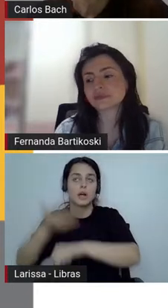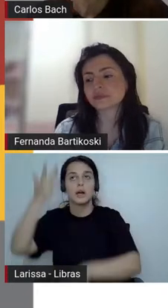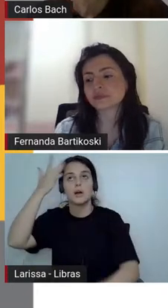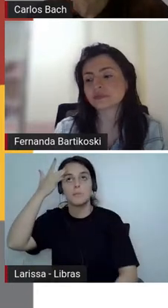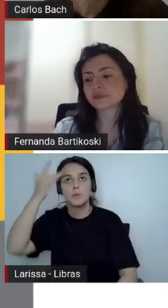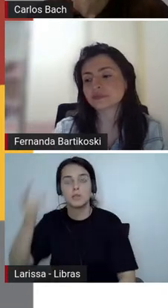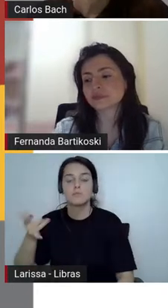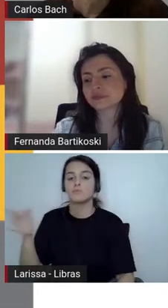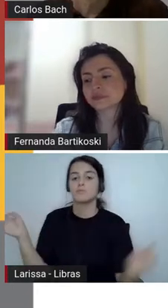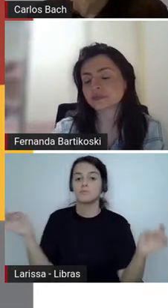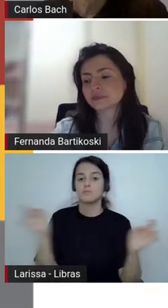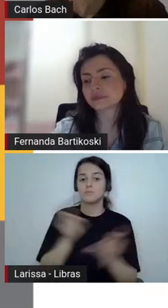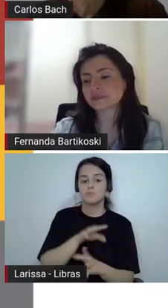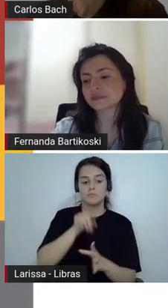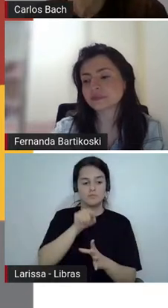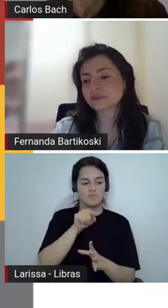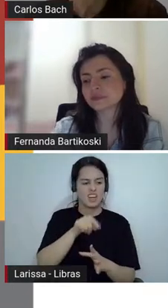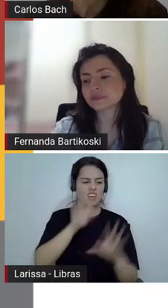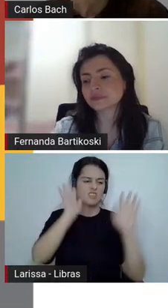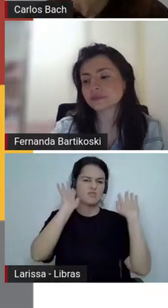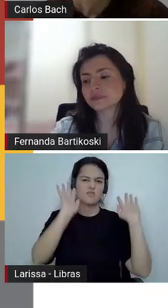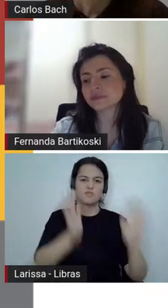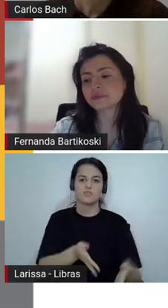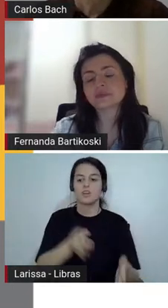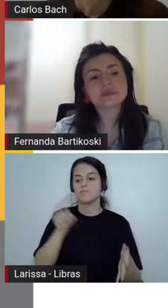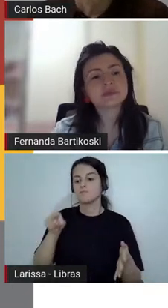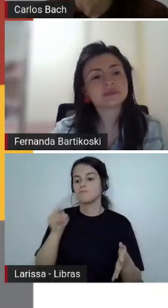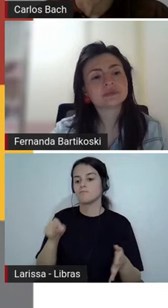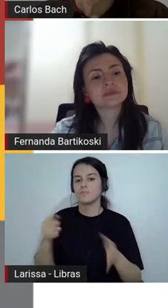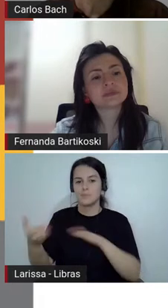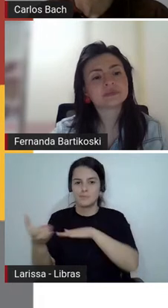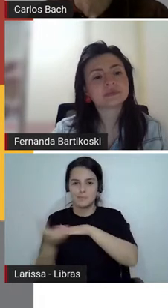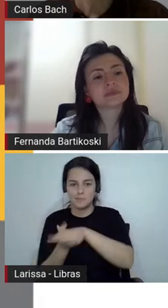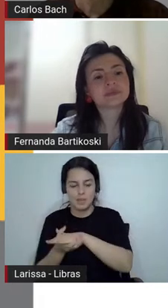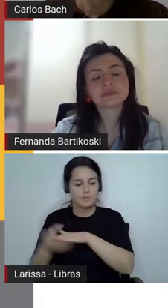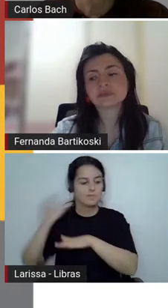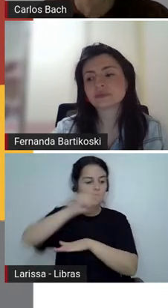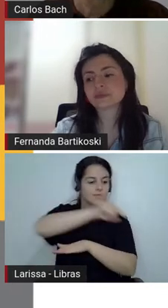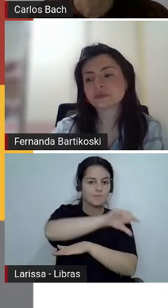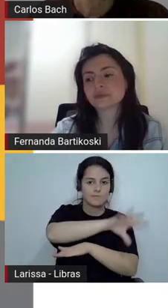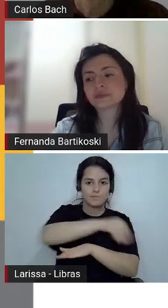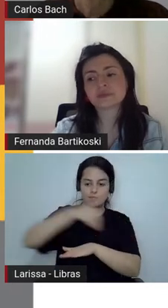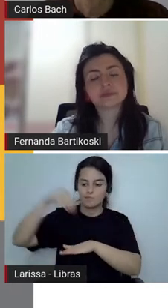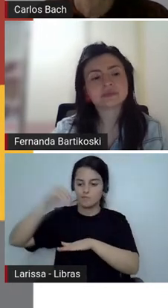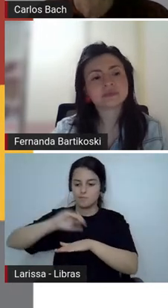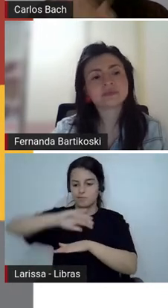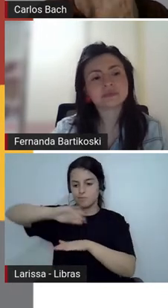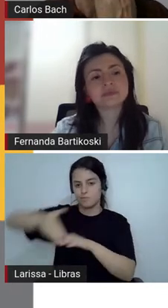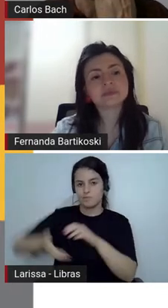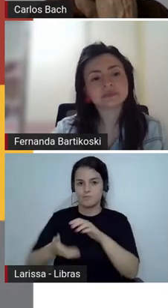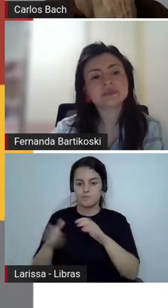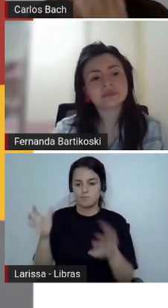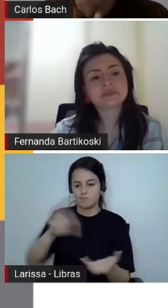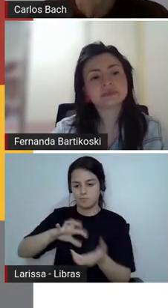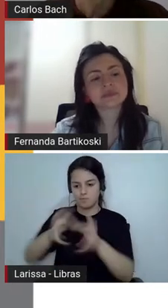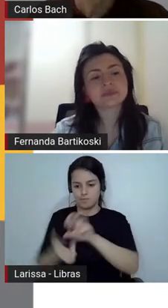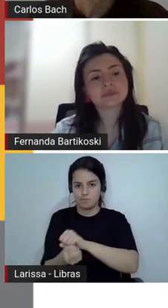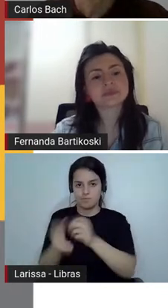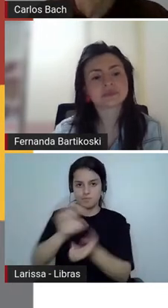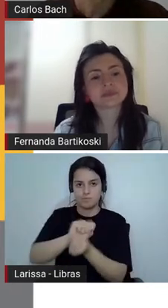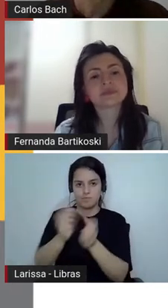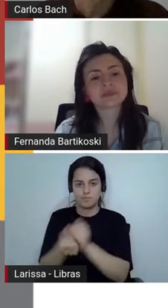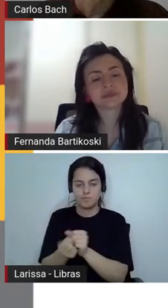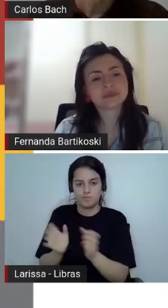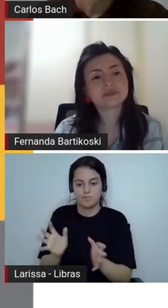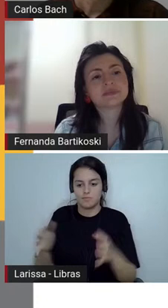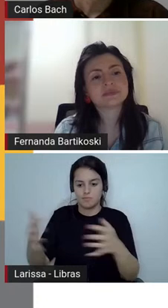crônica que serve no outro dia para fazer um embrulho, ela é muito vinculada, ele está falando do jornal, a gente está falando da questão do